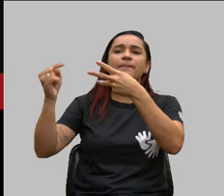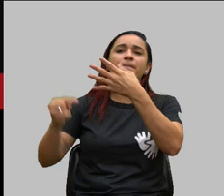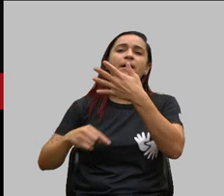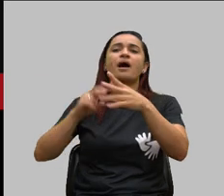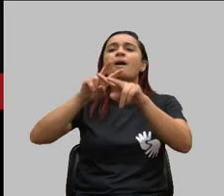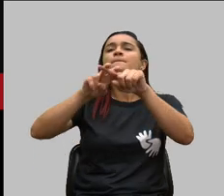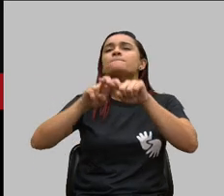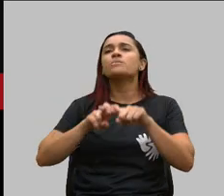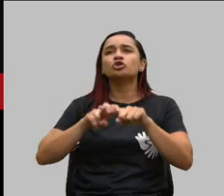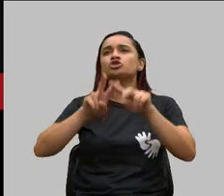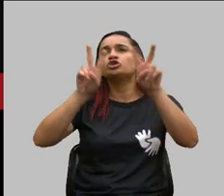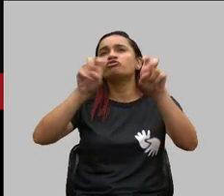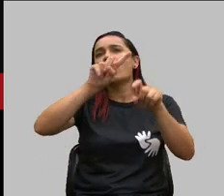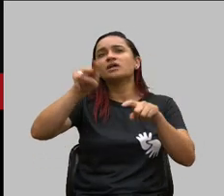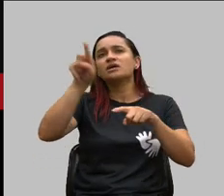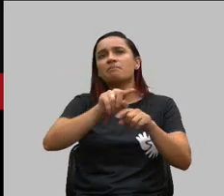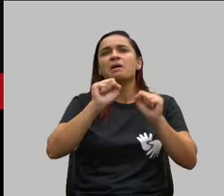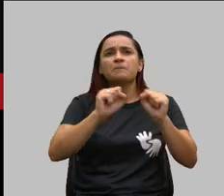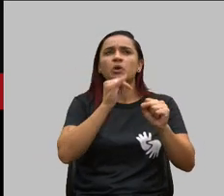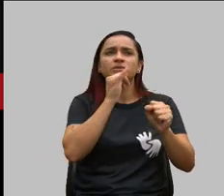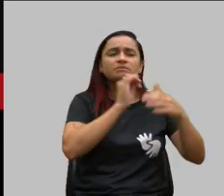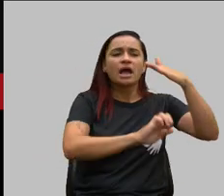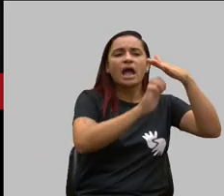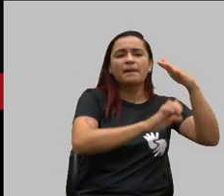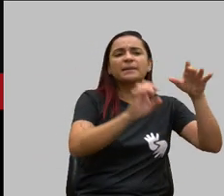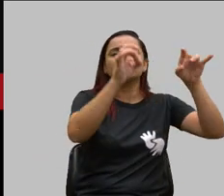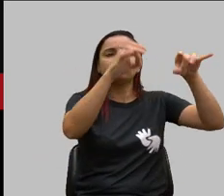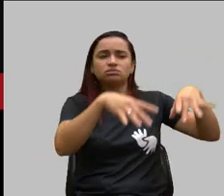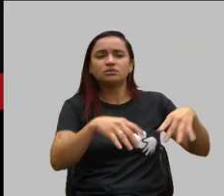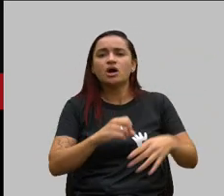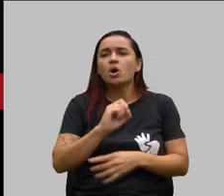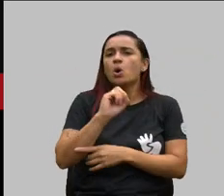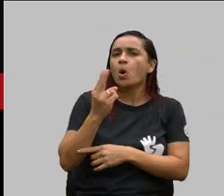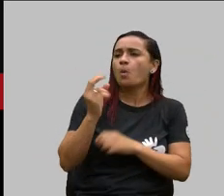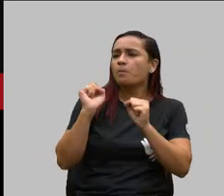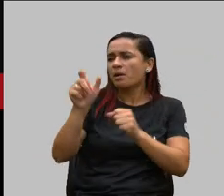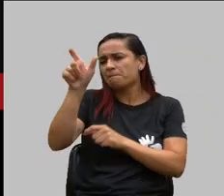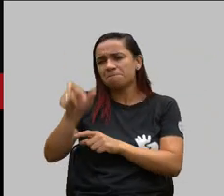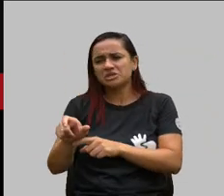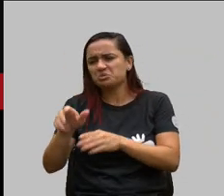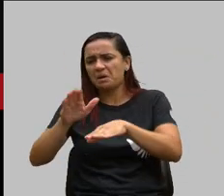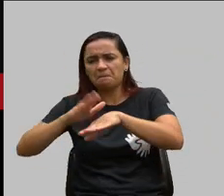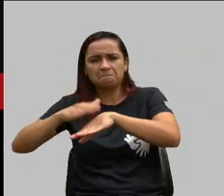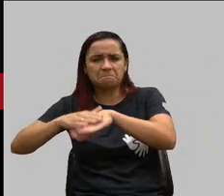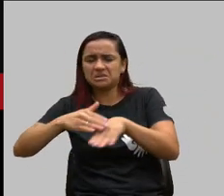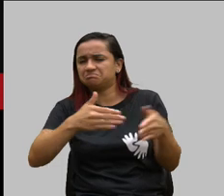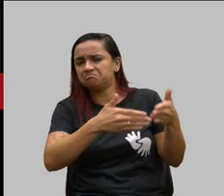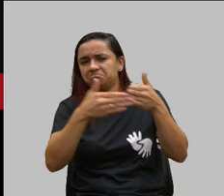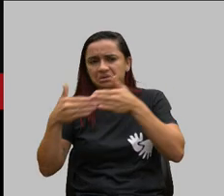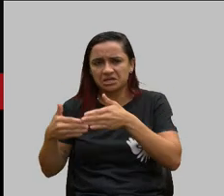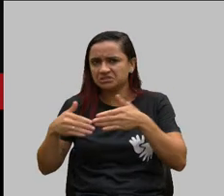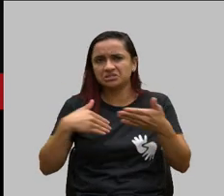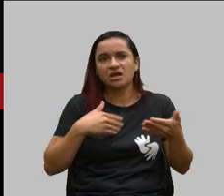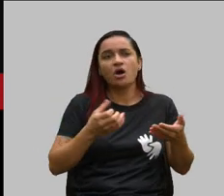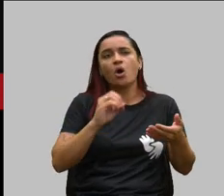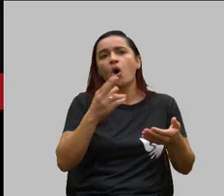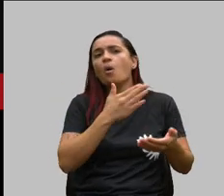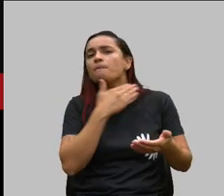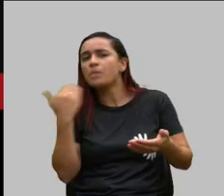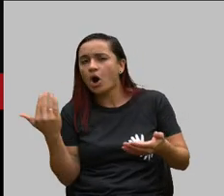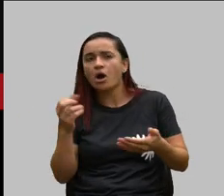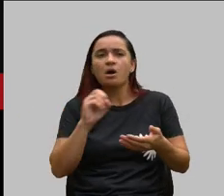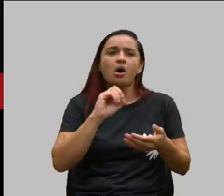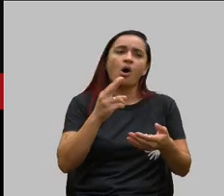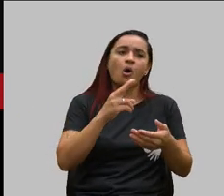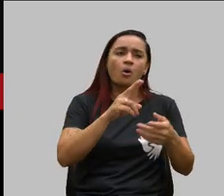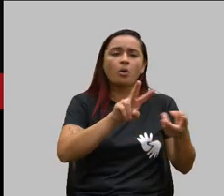pode ser por desligamento de empresa pode ser a pedido do próprio beneficiário inadimplência óbito transferência de carteira